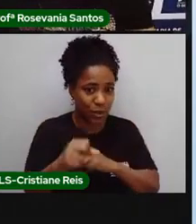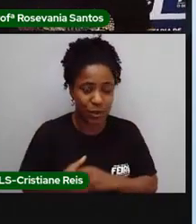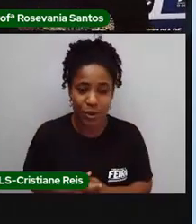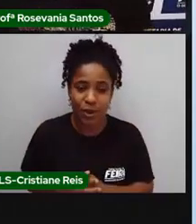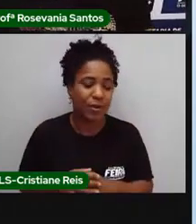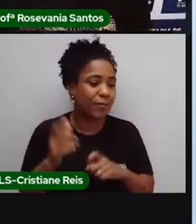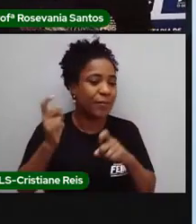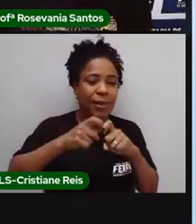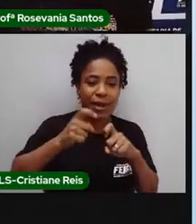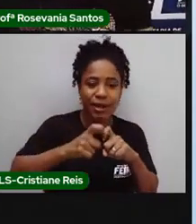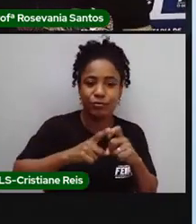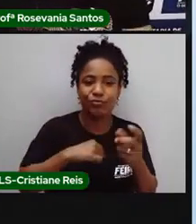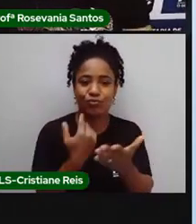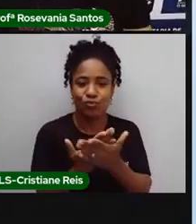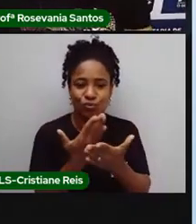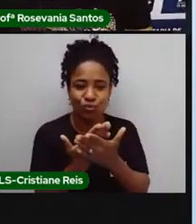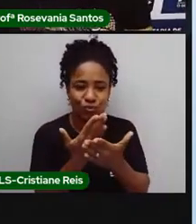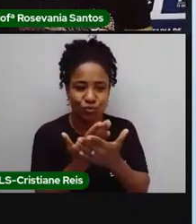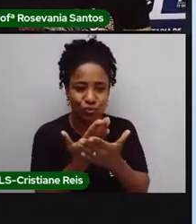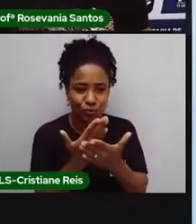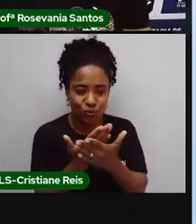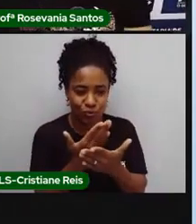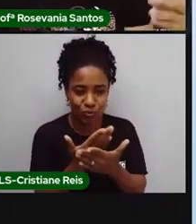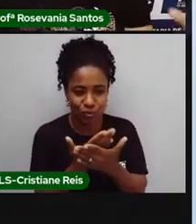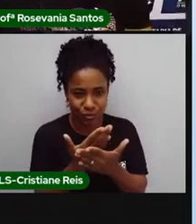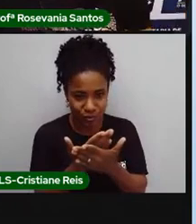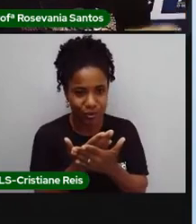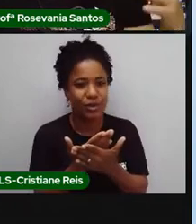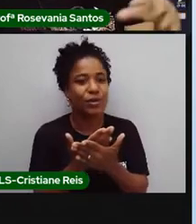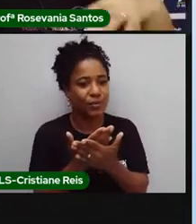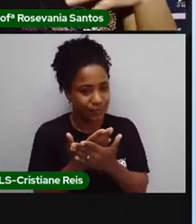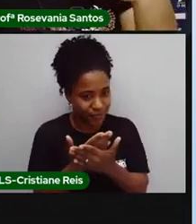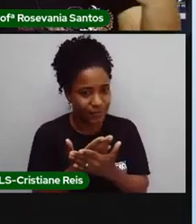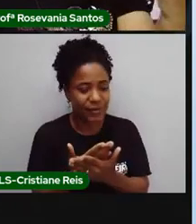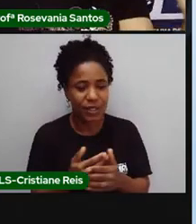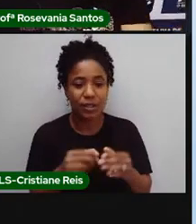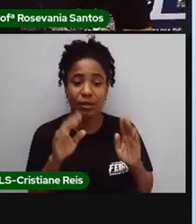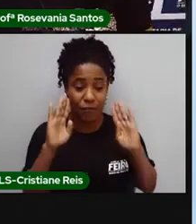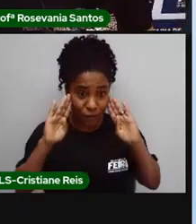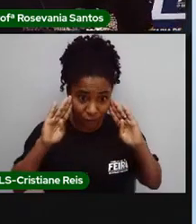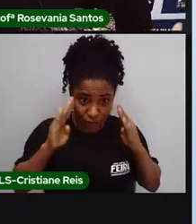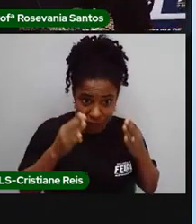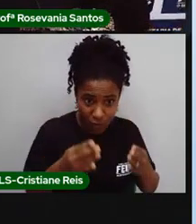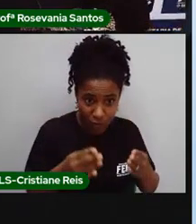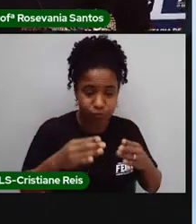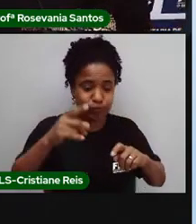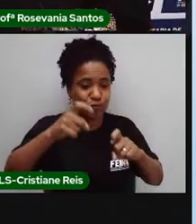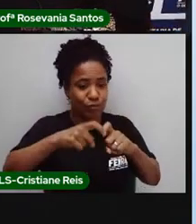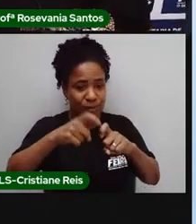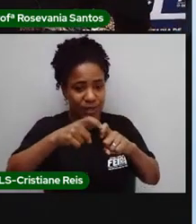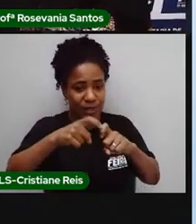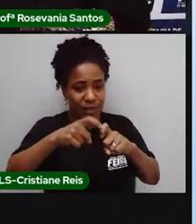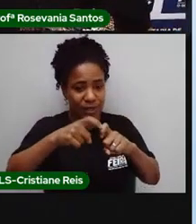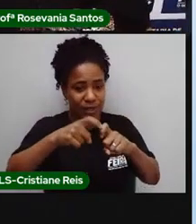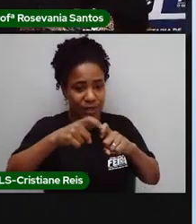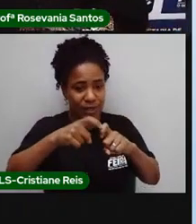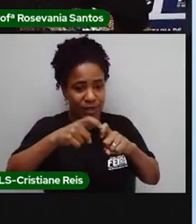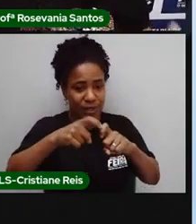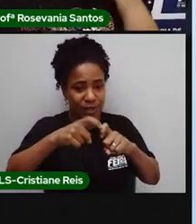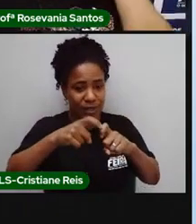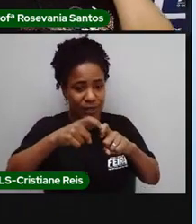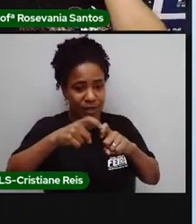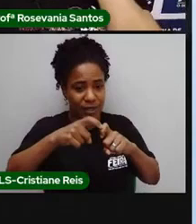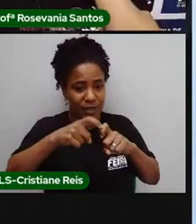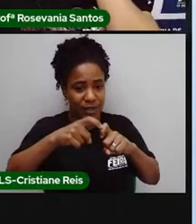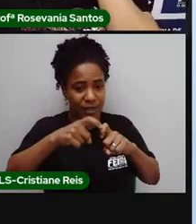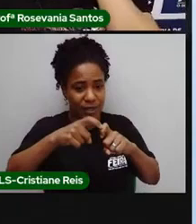para ser médico, você estuda um determinado tempo só sobre aquela especialidade de medicina. Você não vai